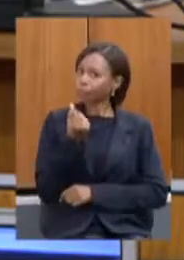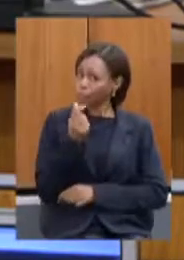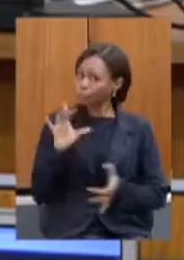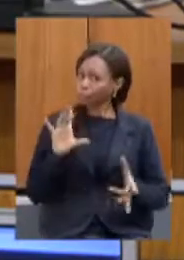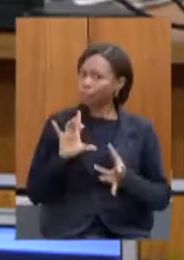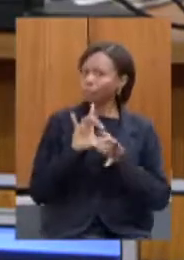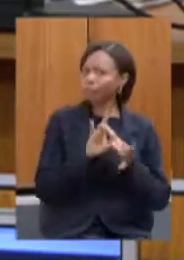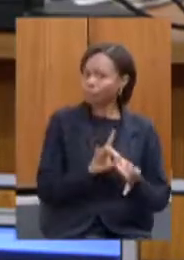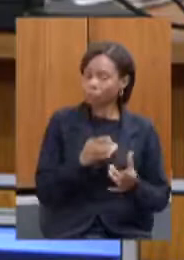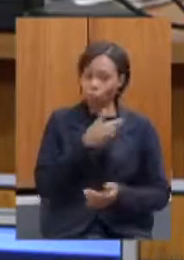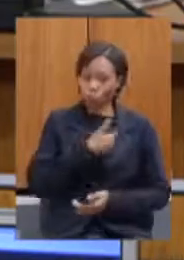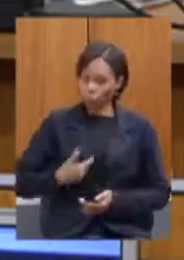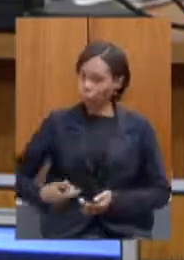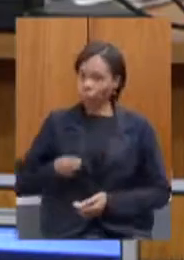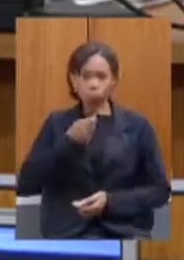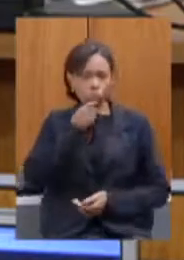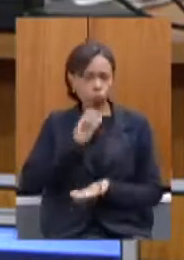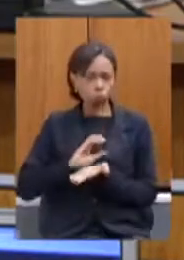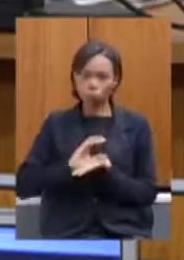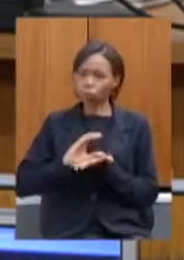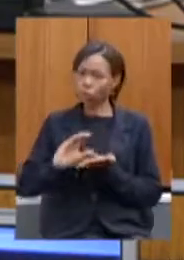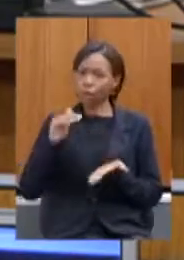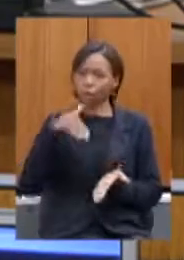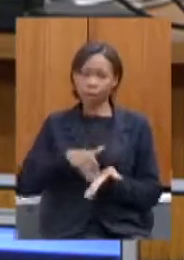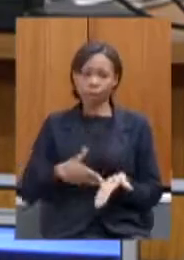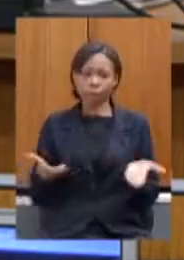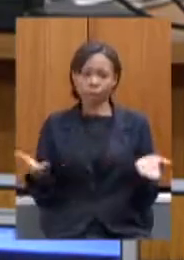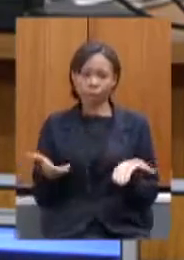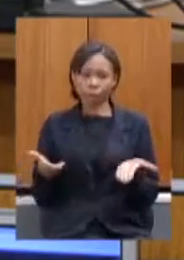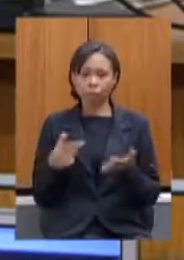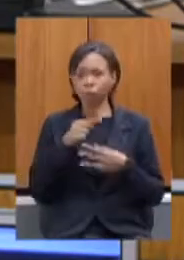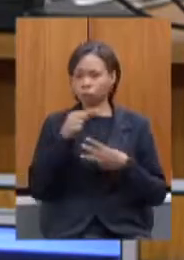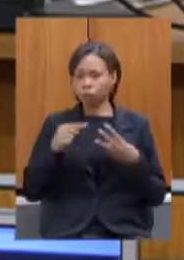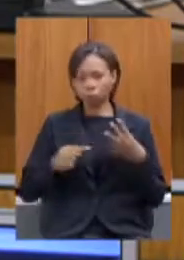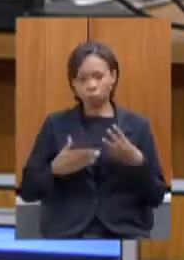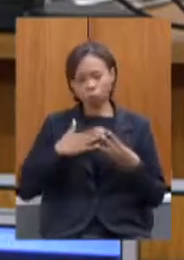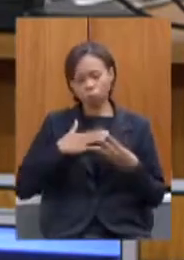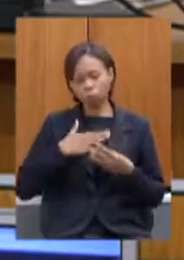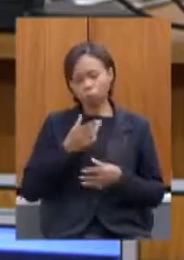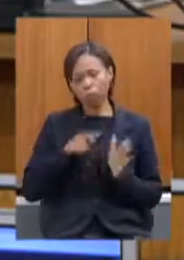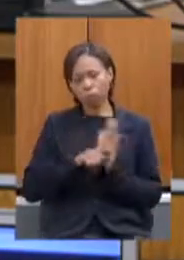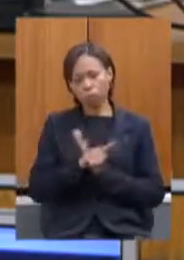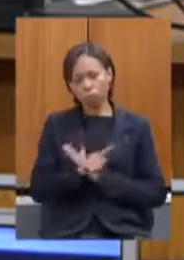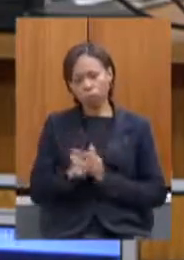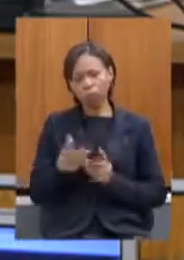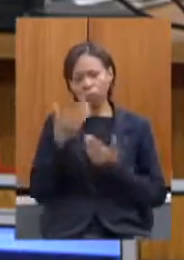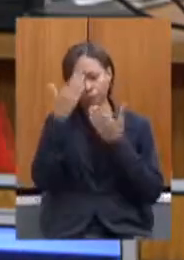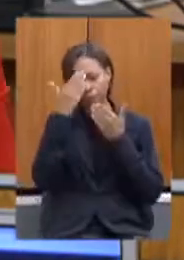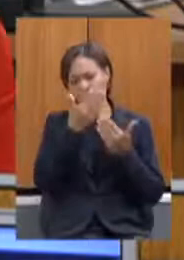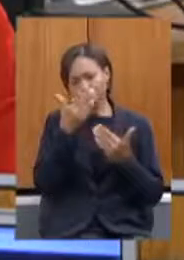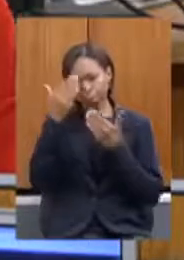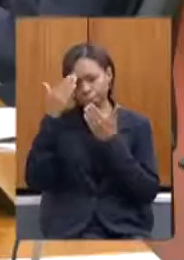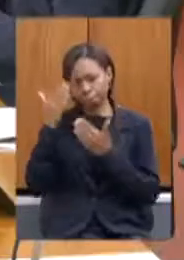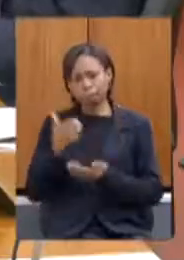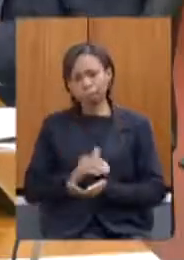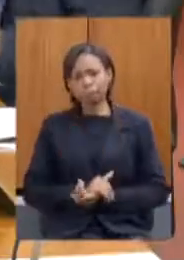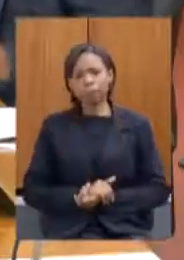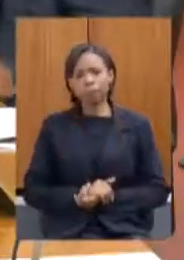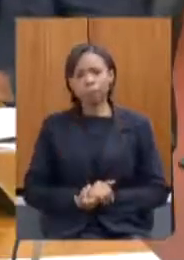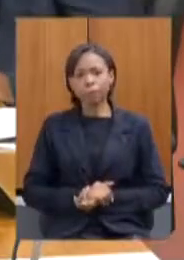não investiu até a presente data são essas as minhas considerações iniciais obrigada presidente obrigada secretário